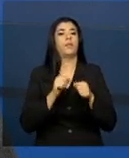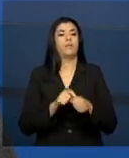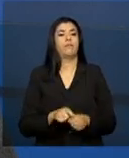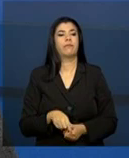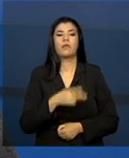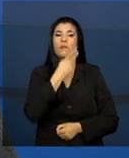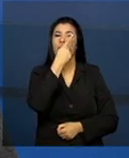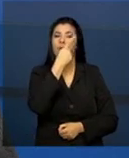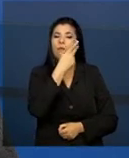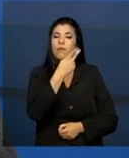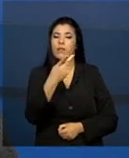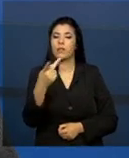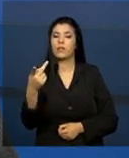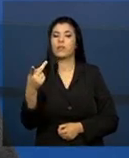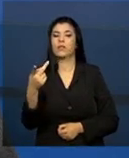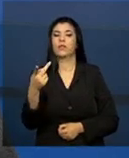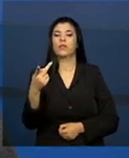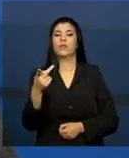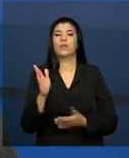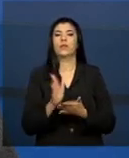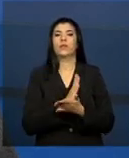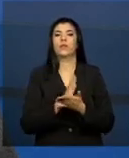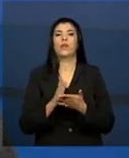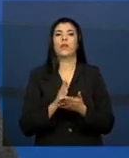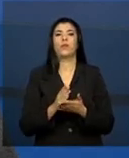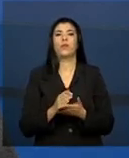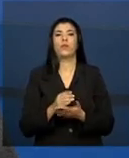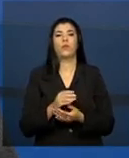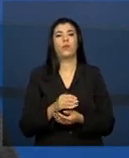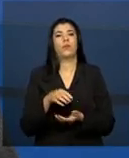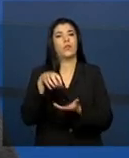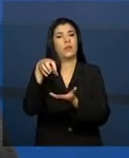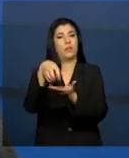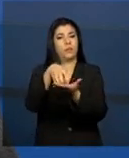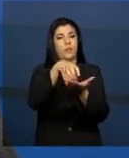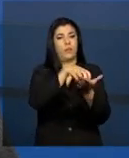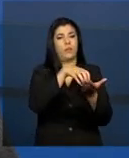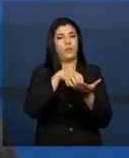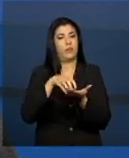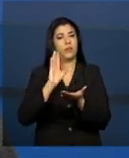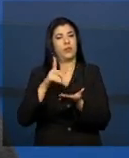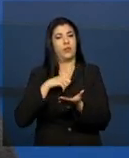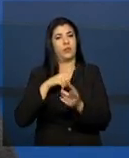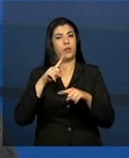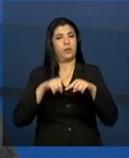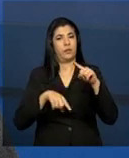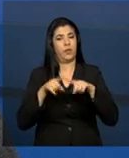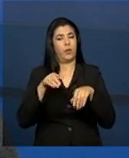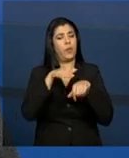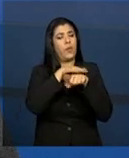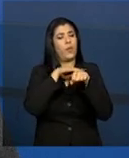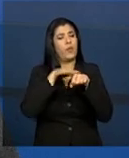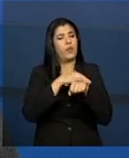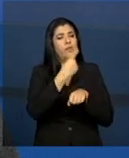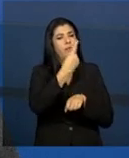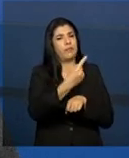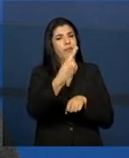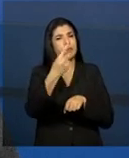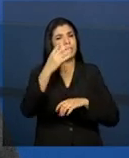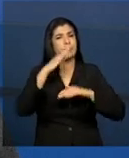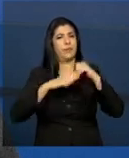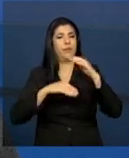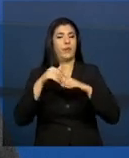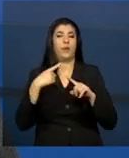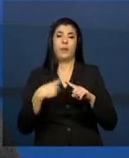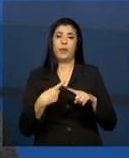unidades que estavam utilizando o instrumental, conversando com os profissionais, porque é diferente